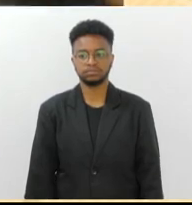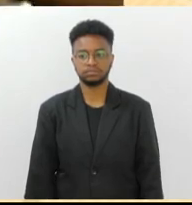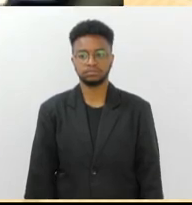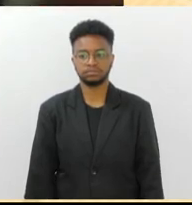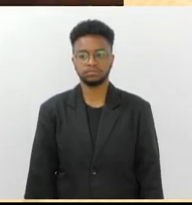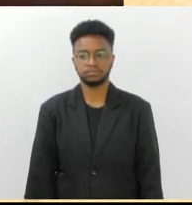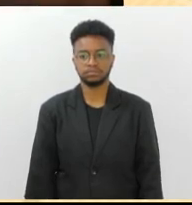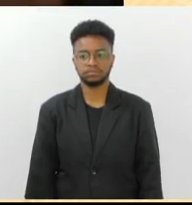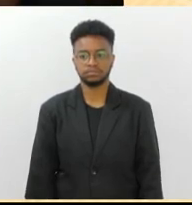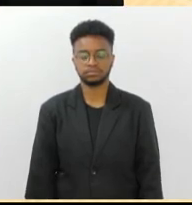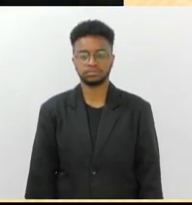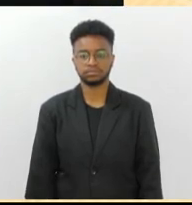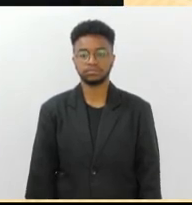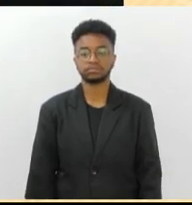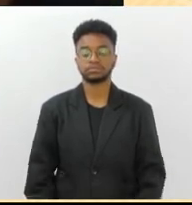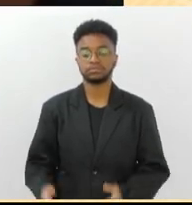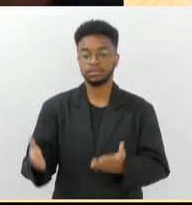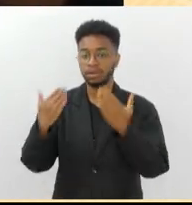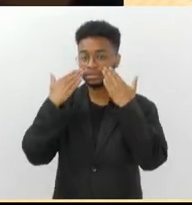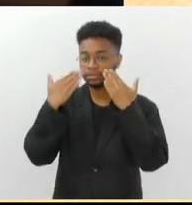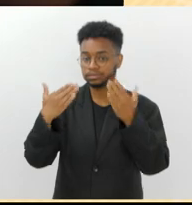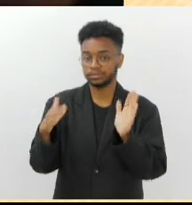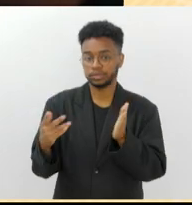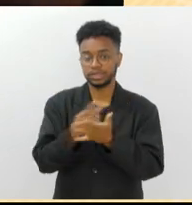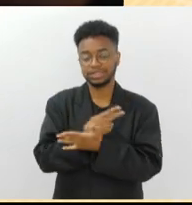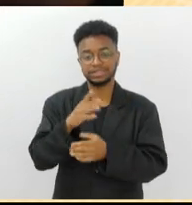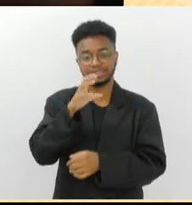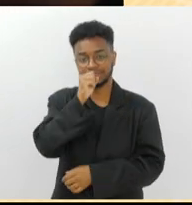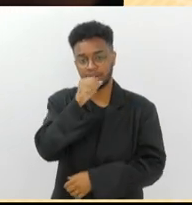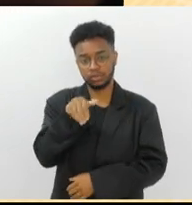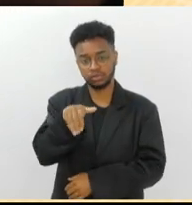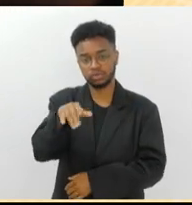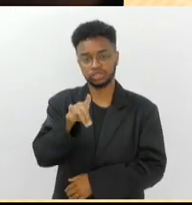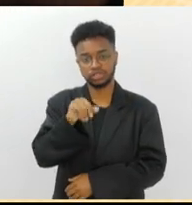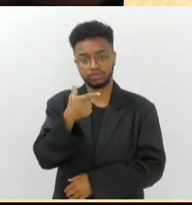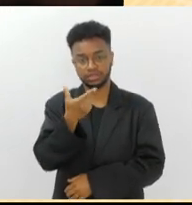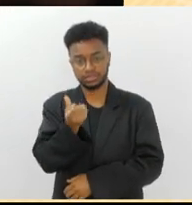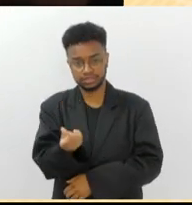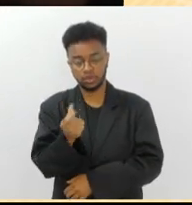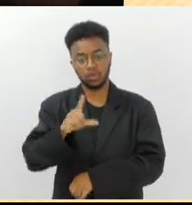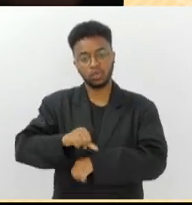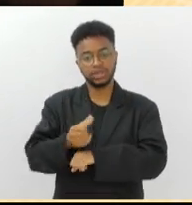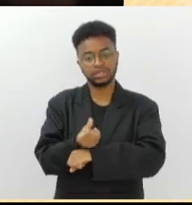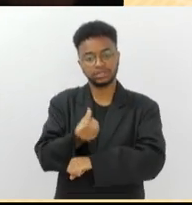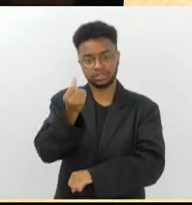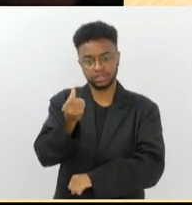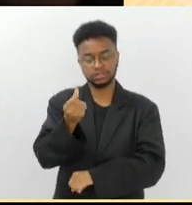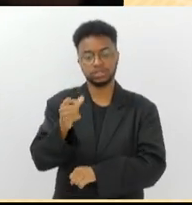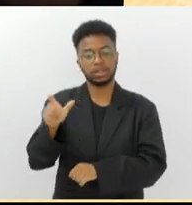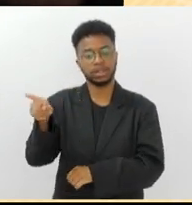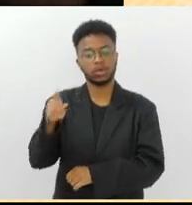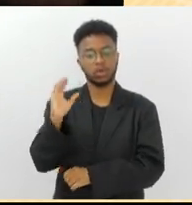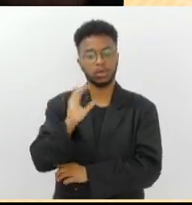O concerto acontece neste sábado, dia 26 de outubro, às 6 da tarde, no Forte de Copacabana.